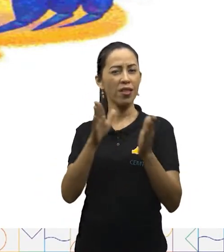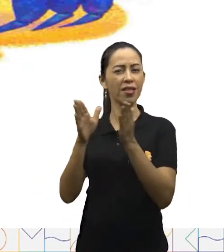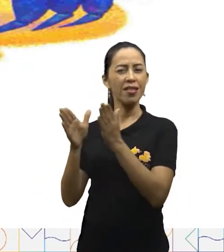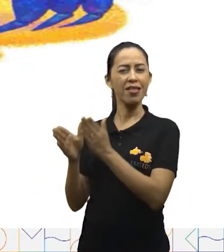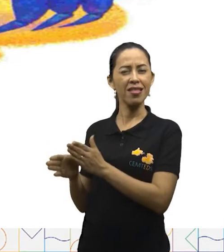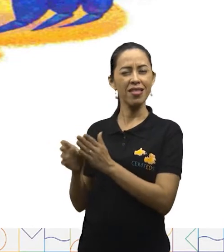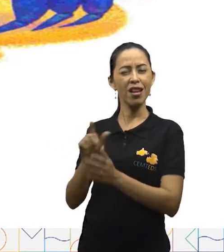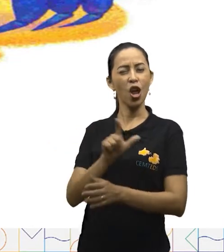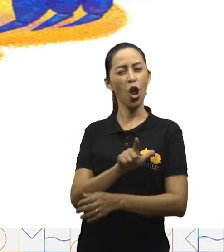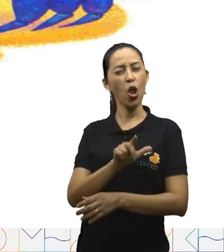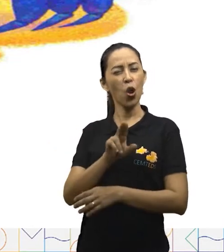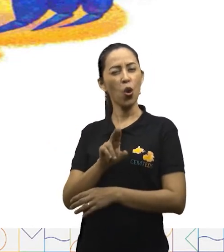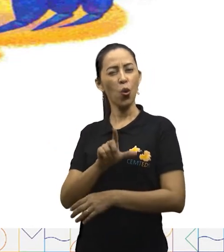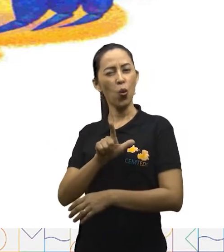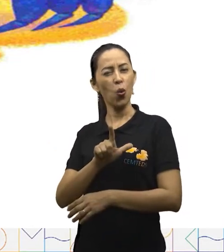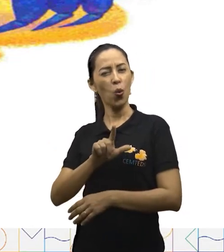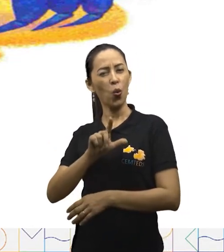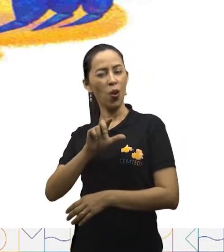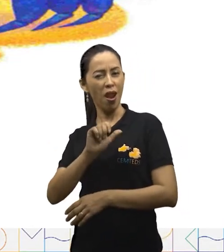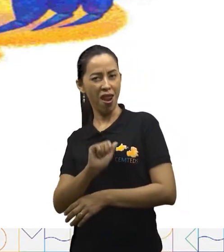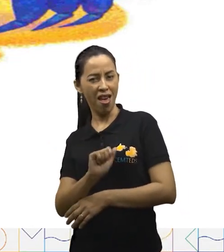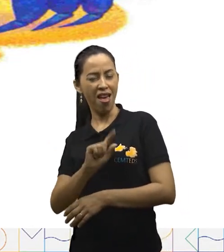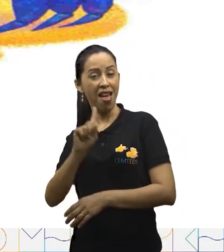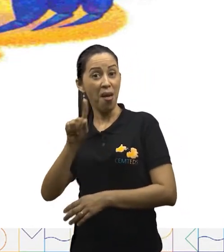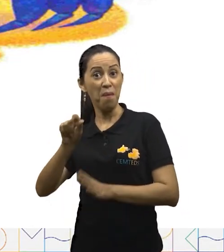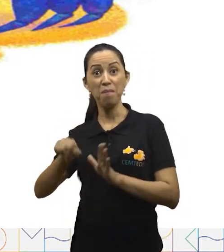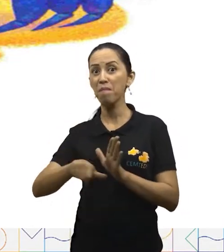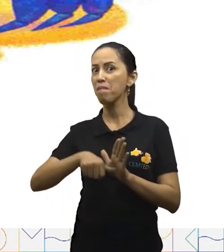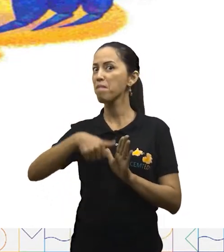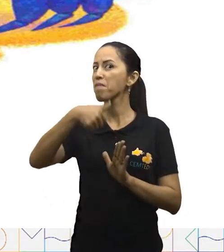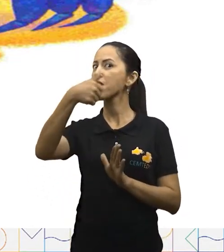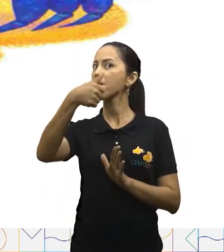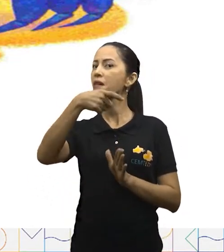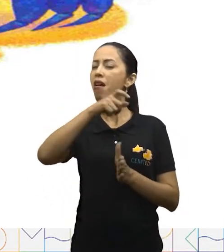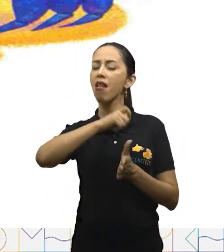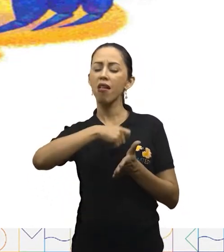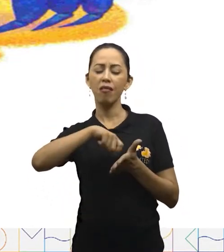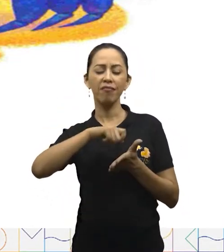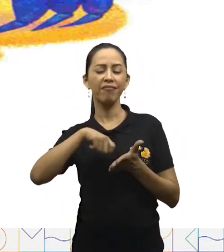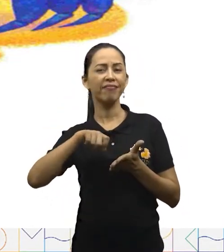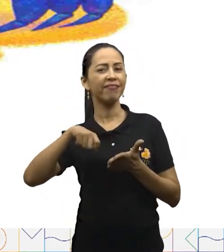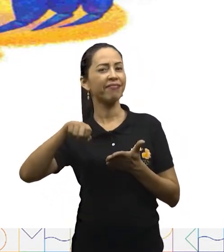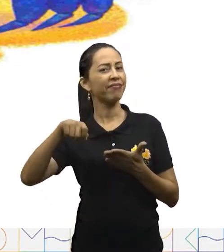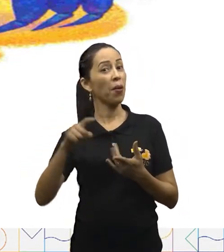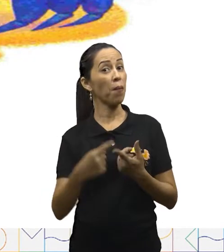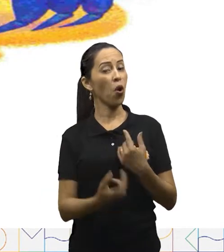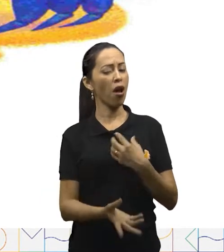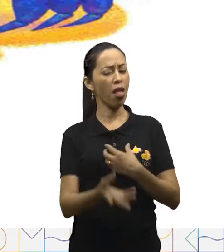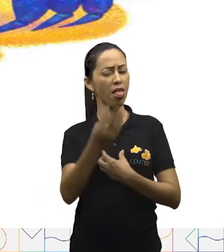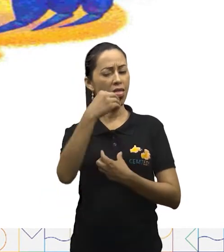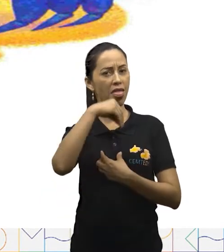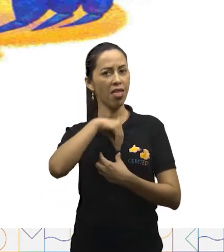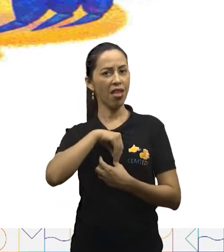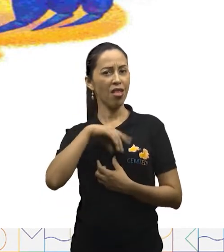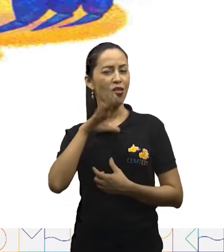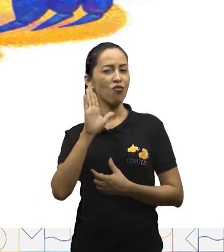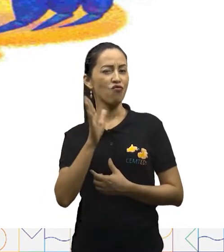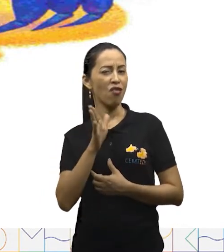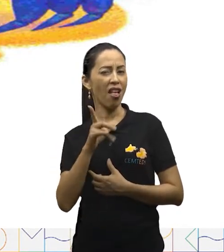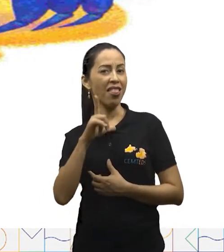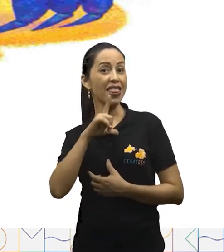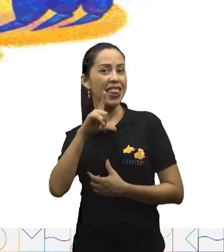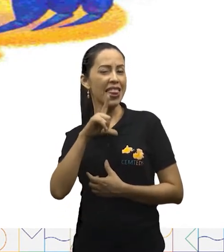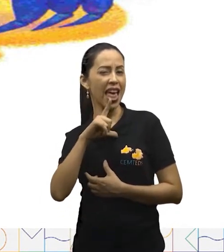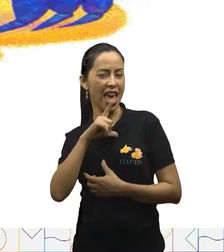que é a primeira em caligrafia, porque já tem dentro dela pena e tinta.